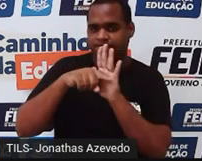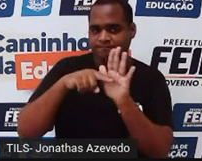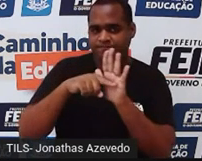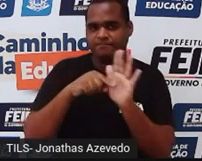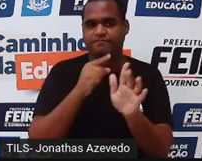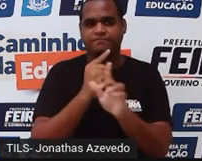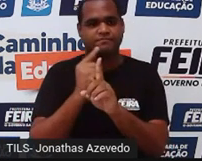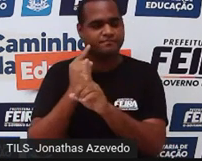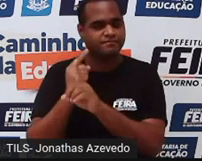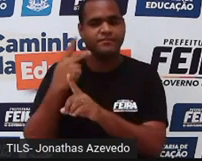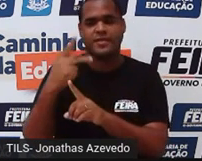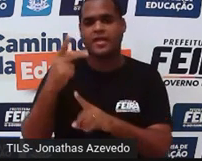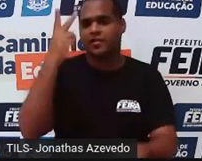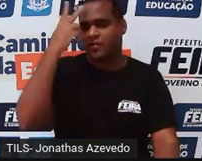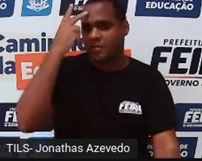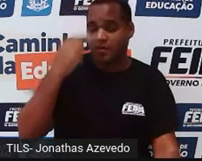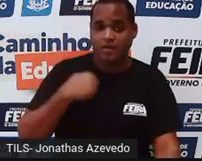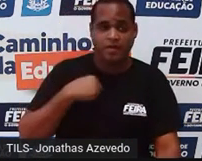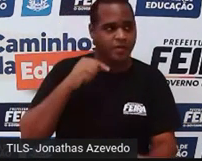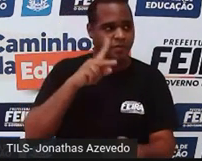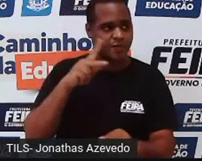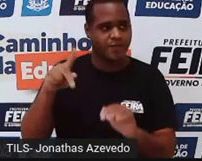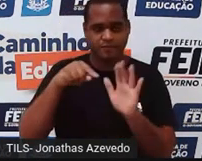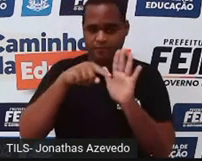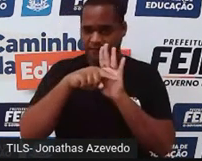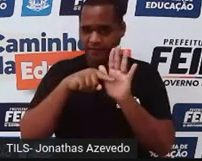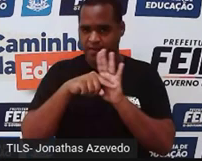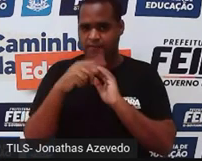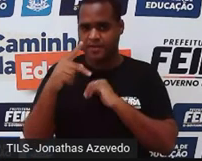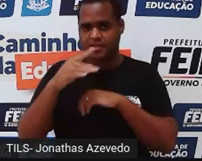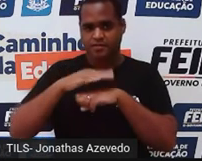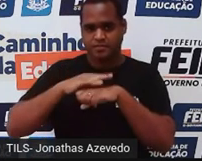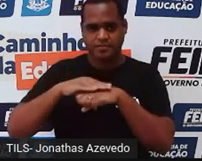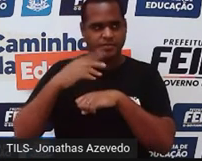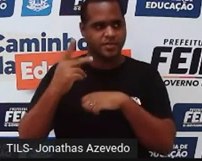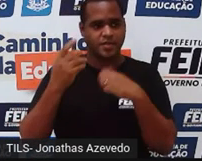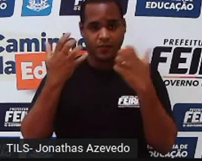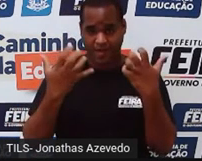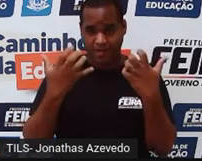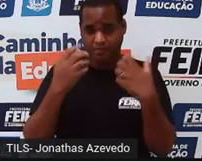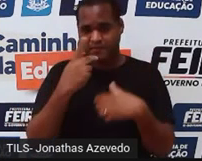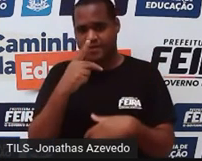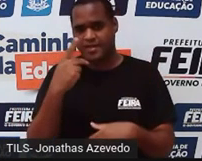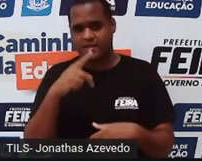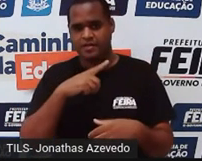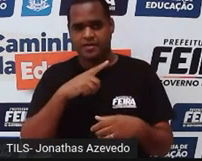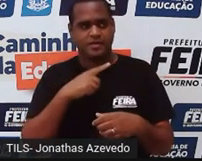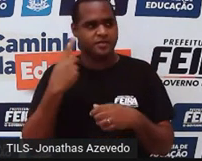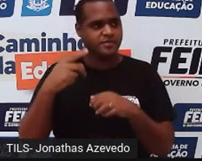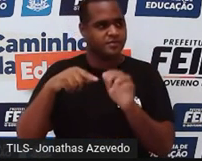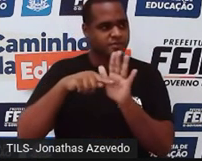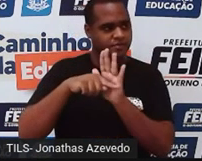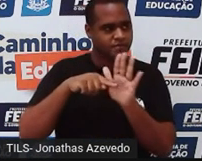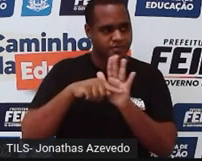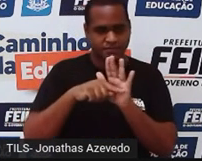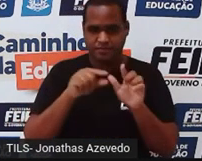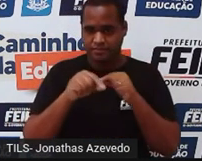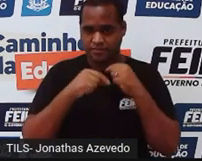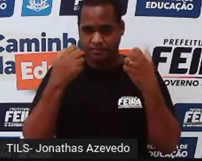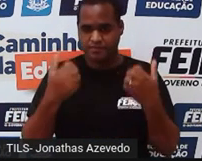com você. O normal é eu, professor, avaliar você estudante, só que eu quero que você avalie você mesmo, tá bom?